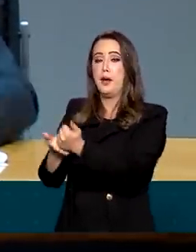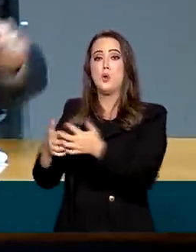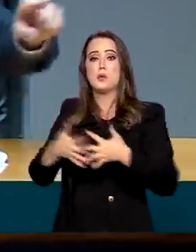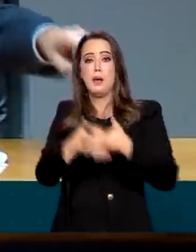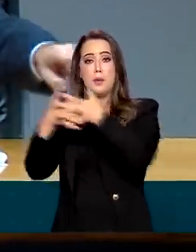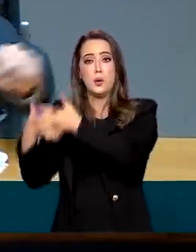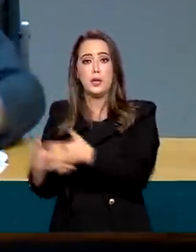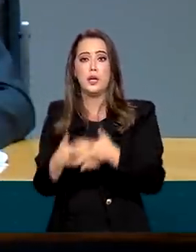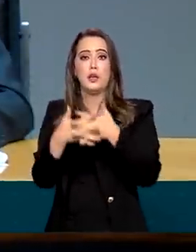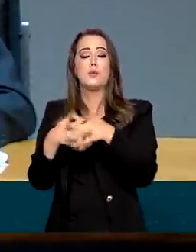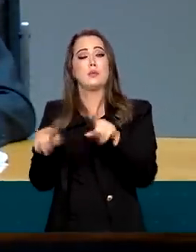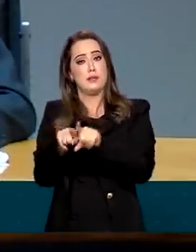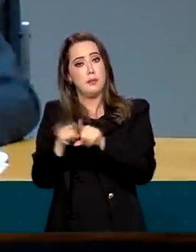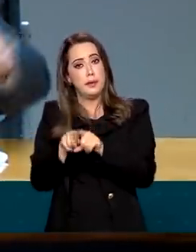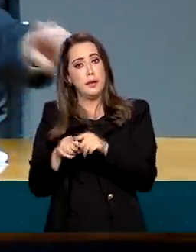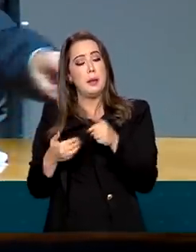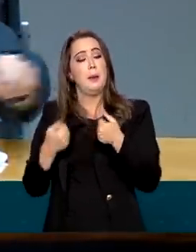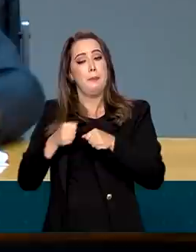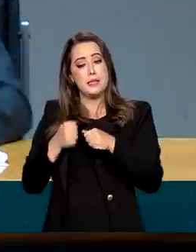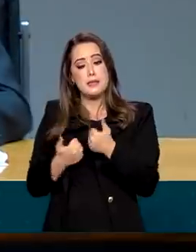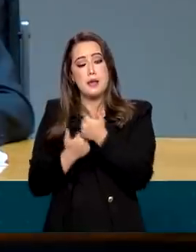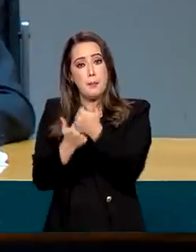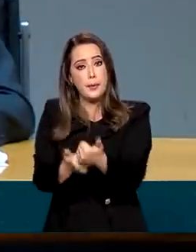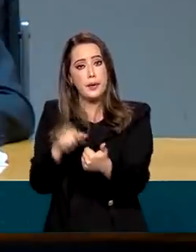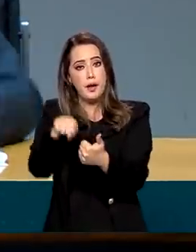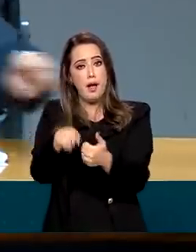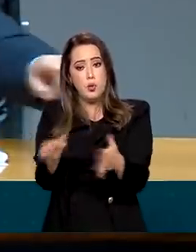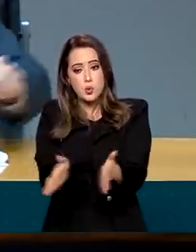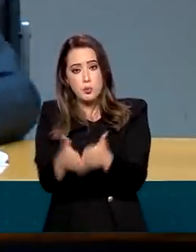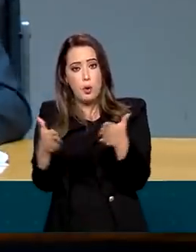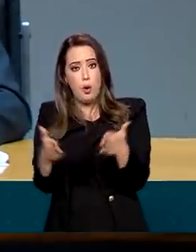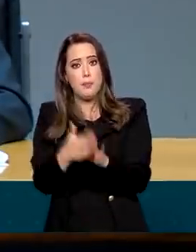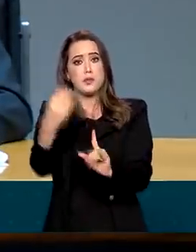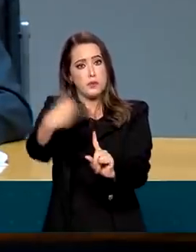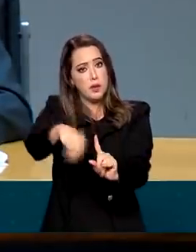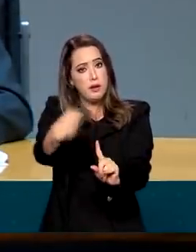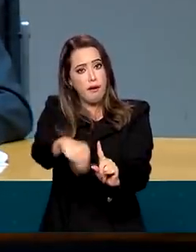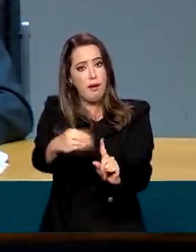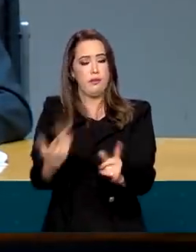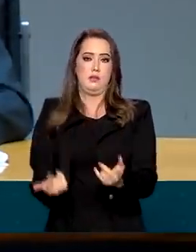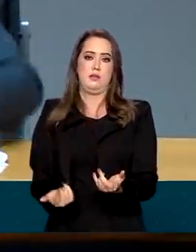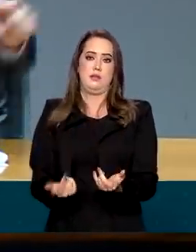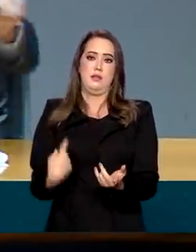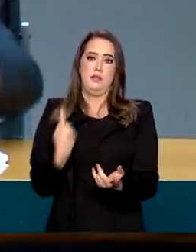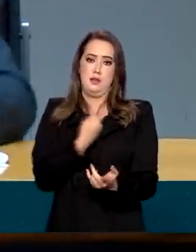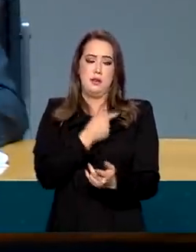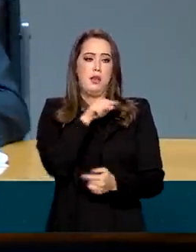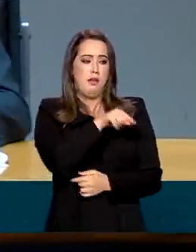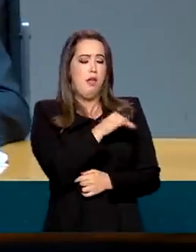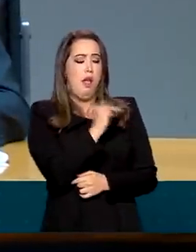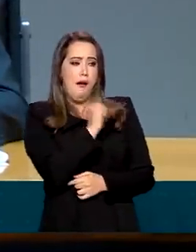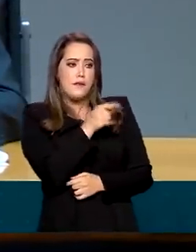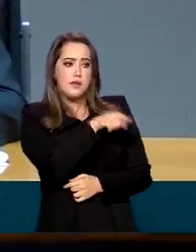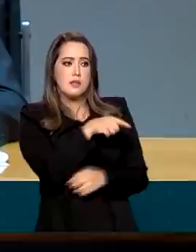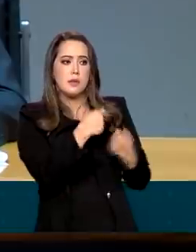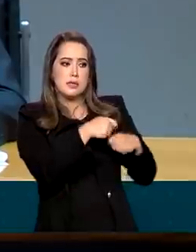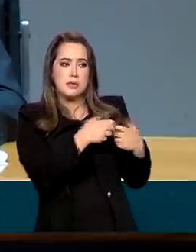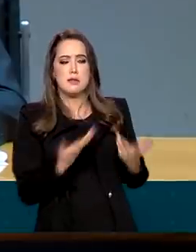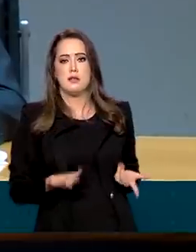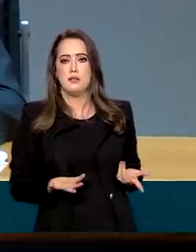e eu preciso atender os mais frágeis. 17 milhões de frágeis que precisam da nossa ajuda. Dá para arrumar alguma coisa aí?